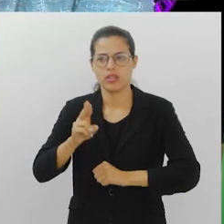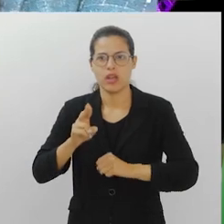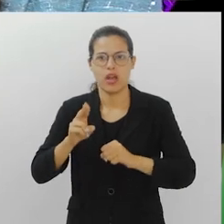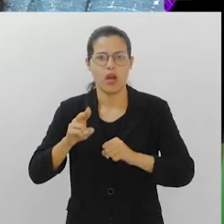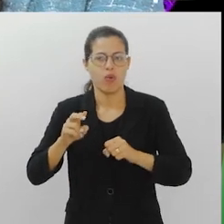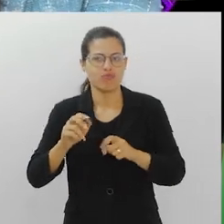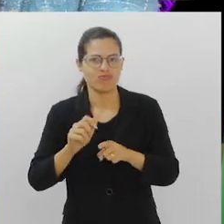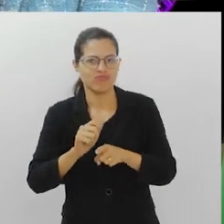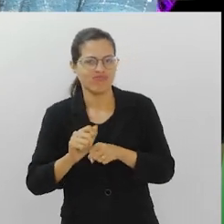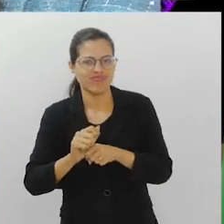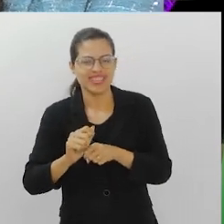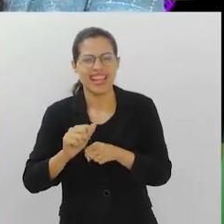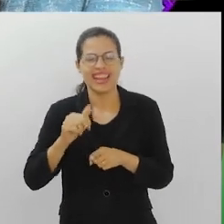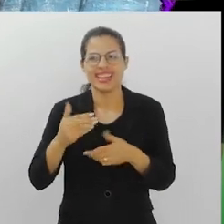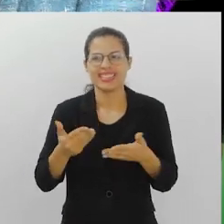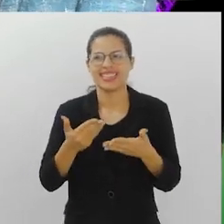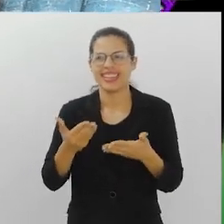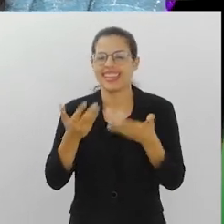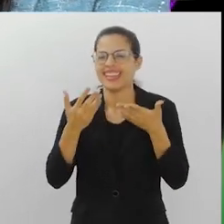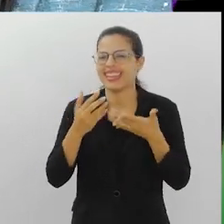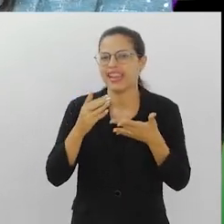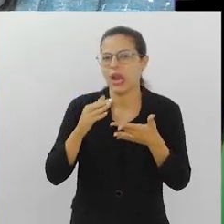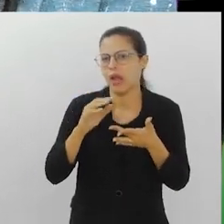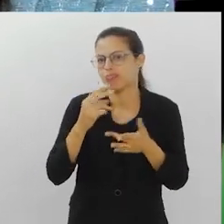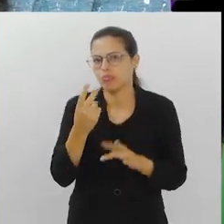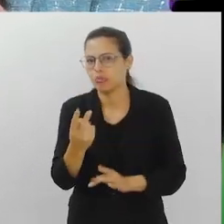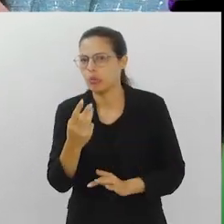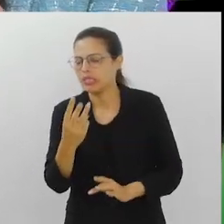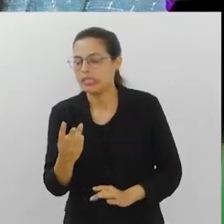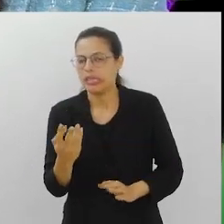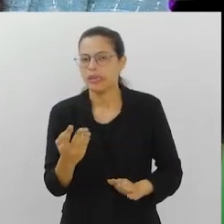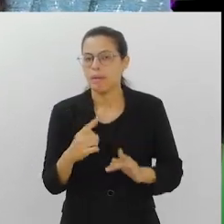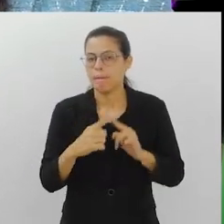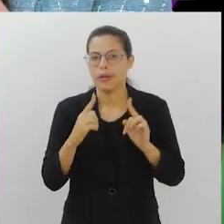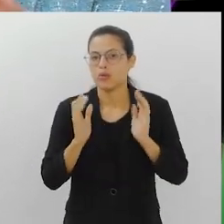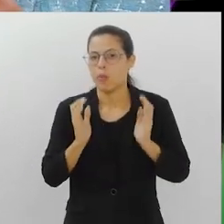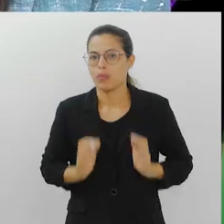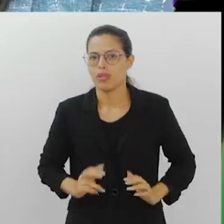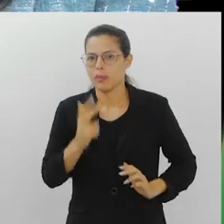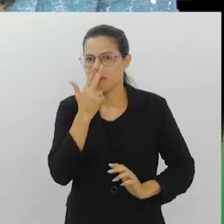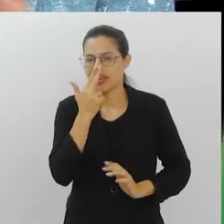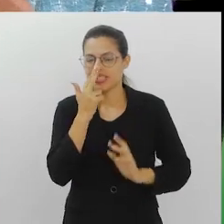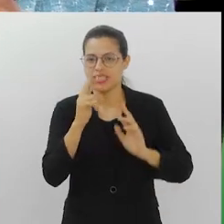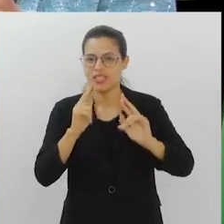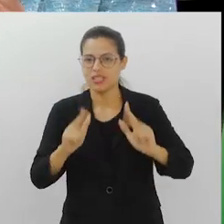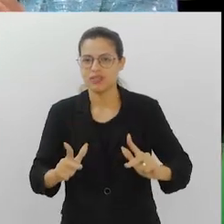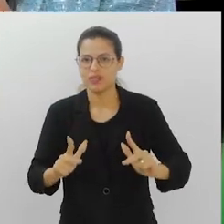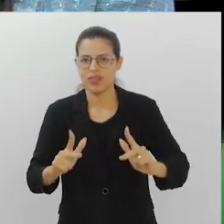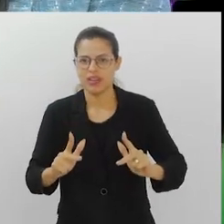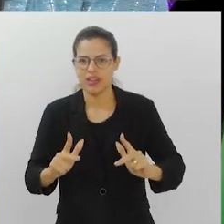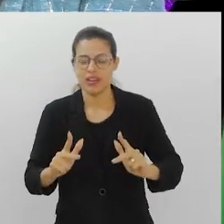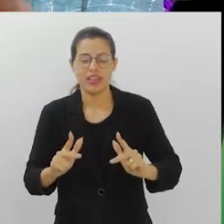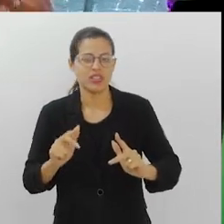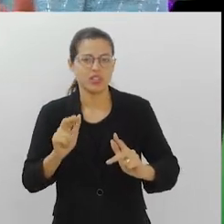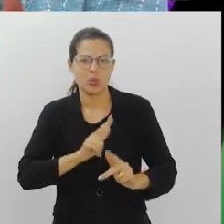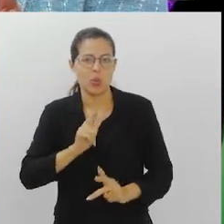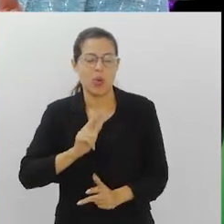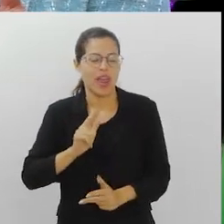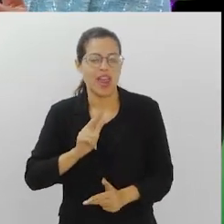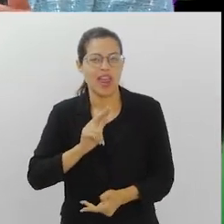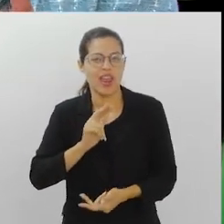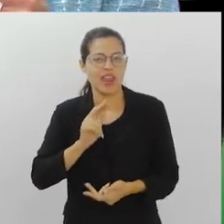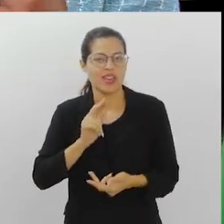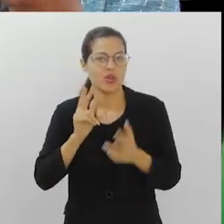Os tênis, ele já quer mais de um e tal, mas já não tem aquele comportamento tão consumista como a maioria